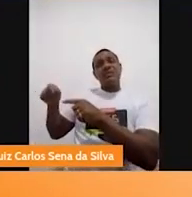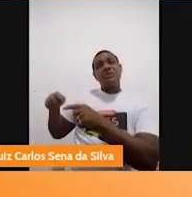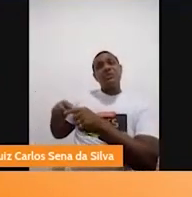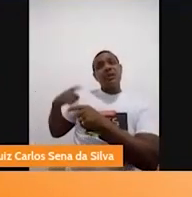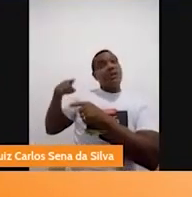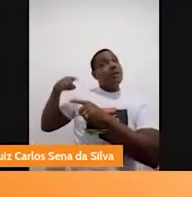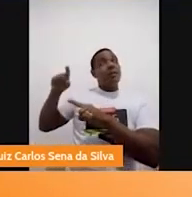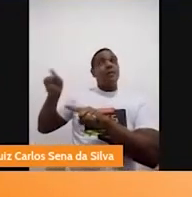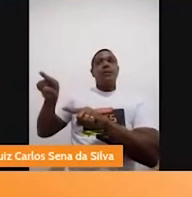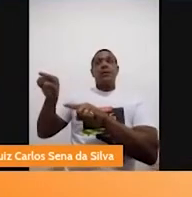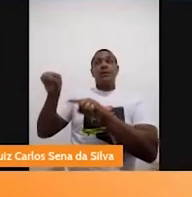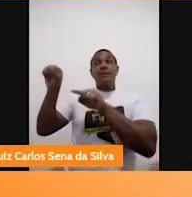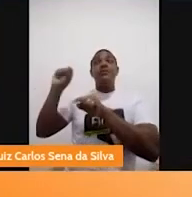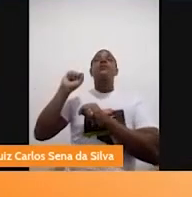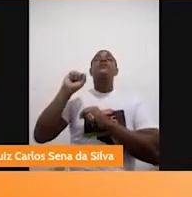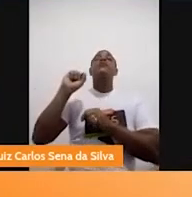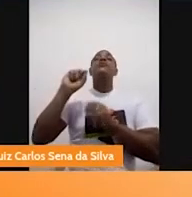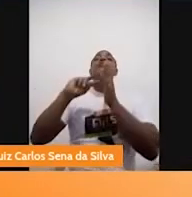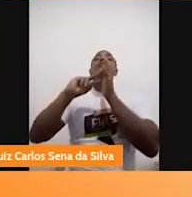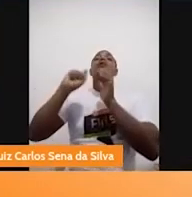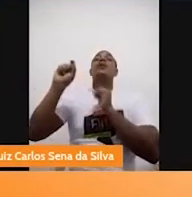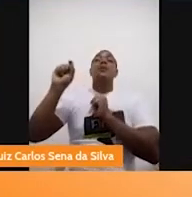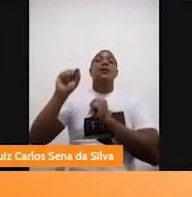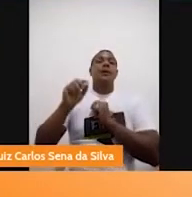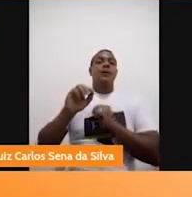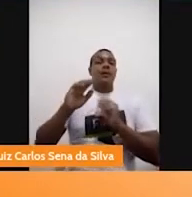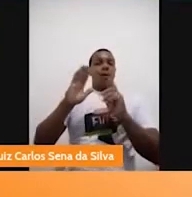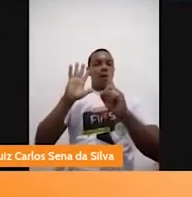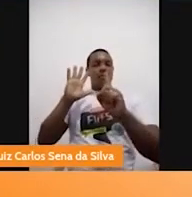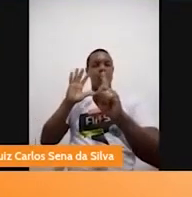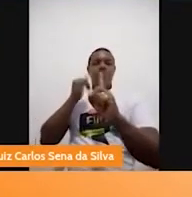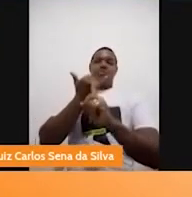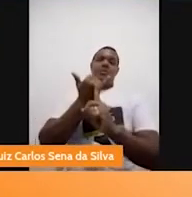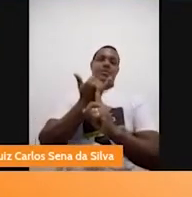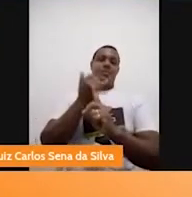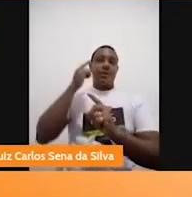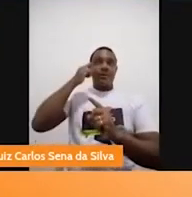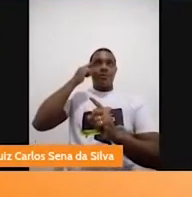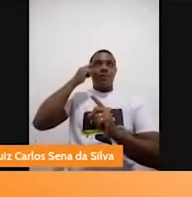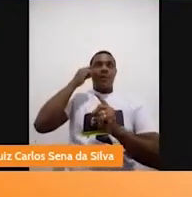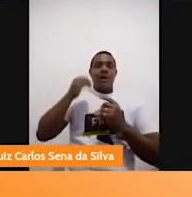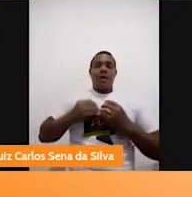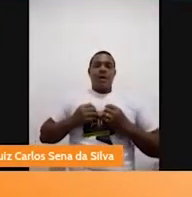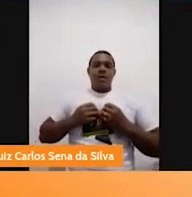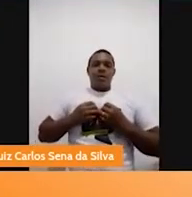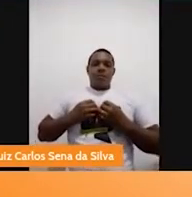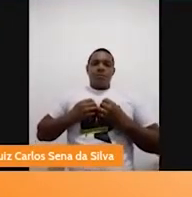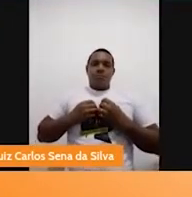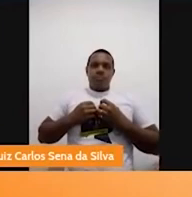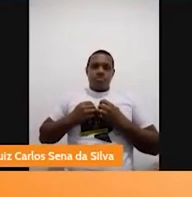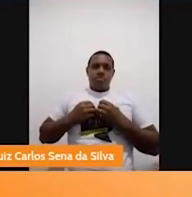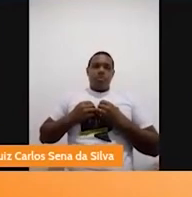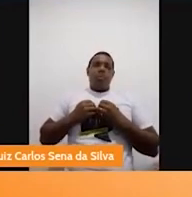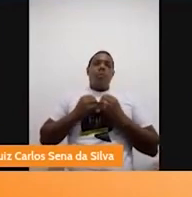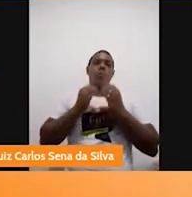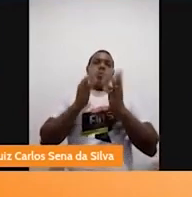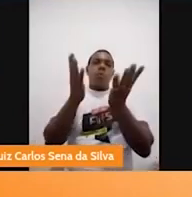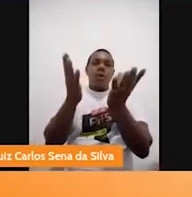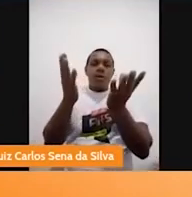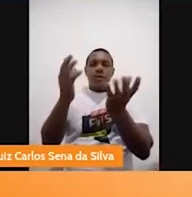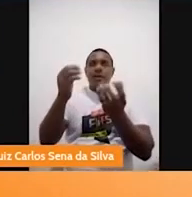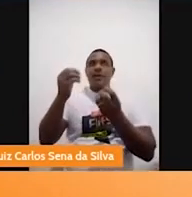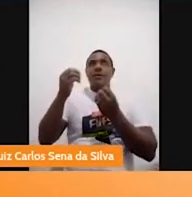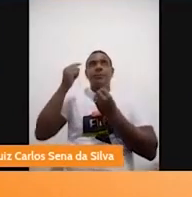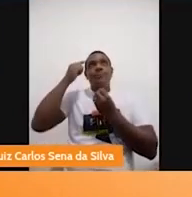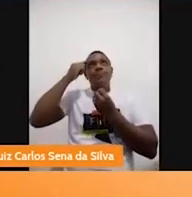bullying. E a partir dessa conversa que Lala tem com a professora, quando ela abre o coração, desabafa, é que as coisas começam a mudar e